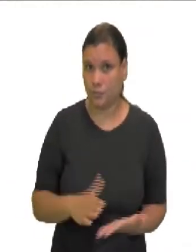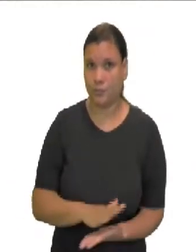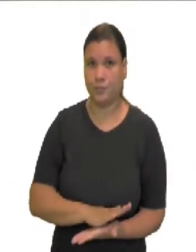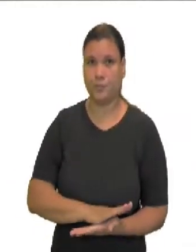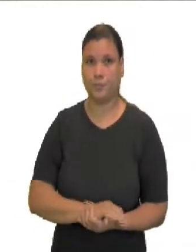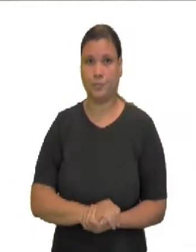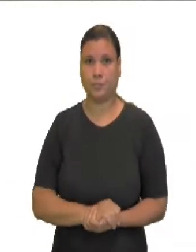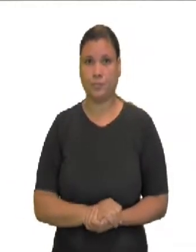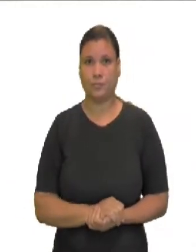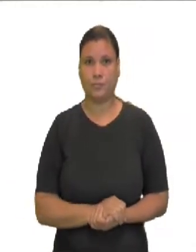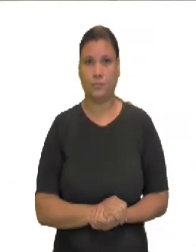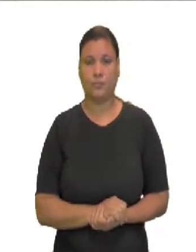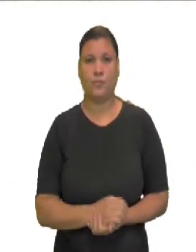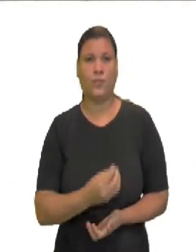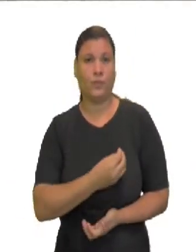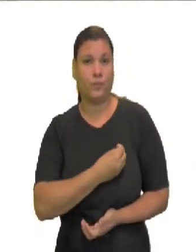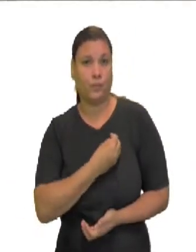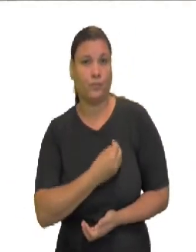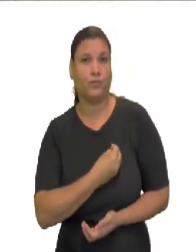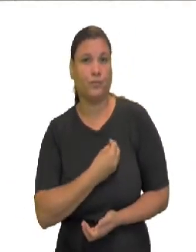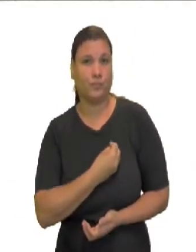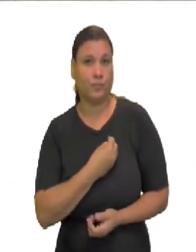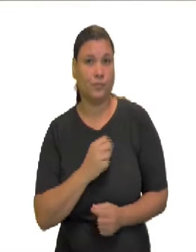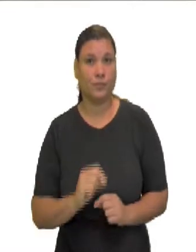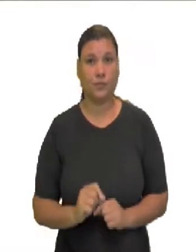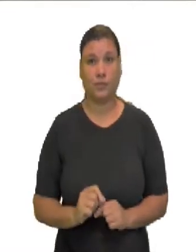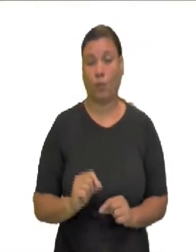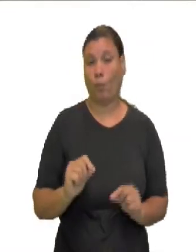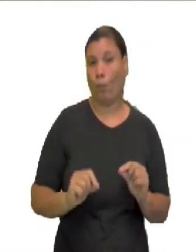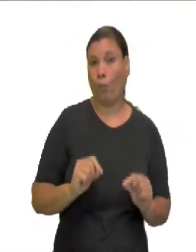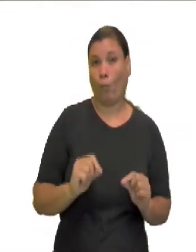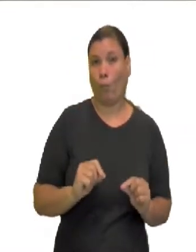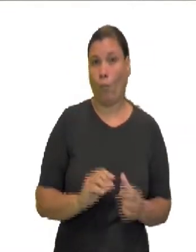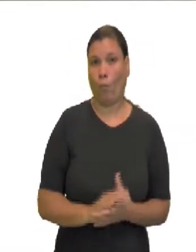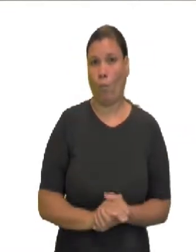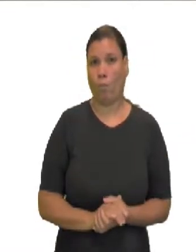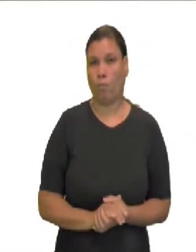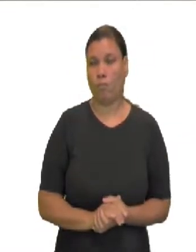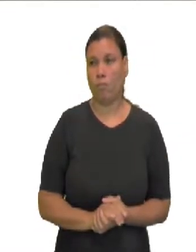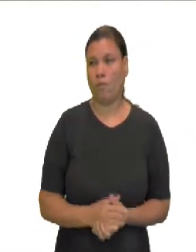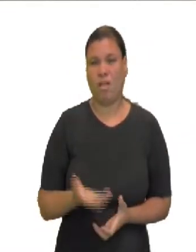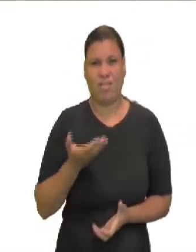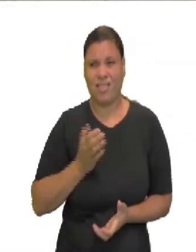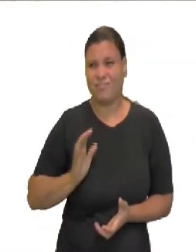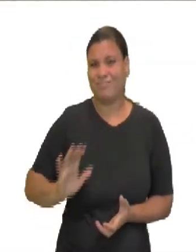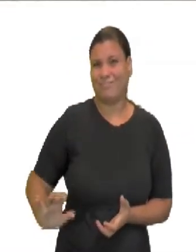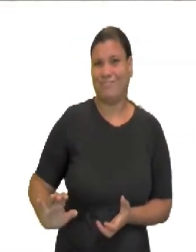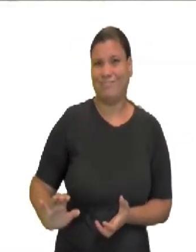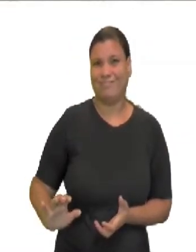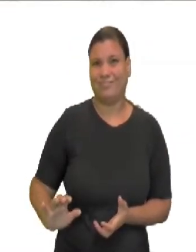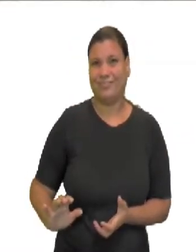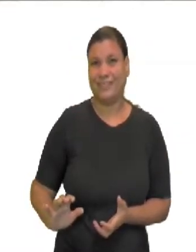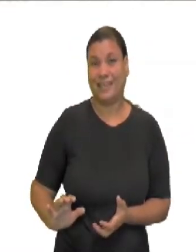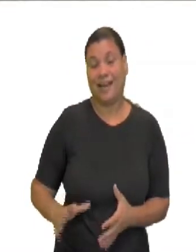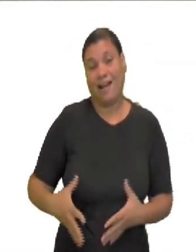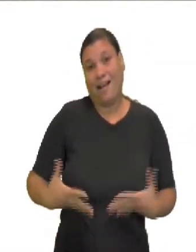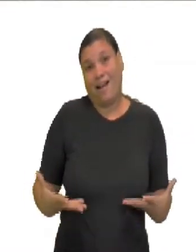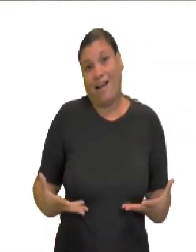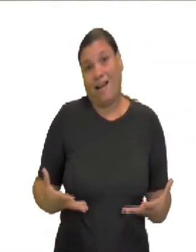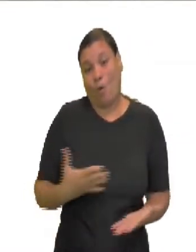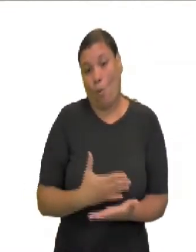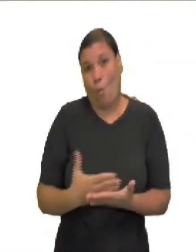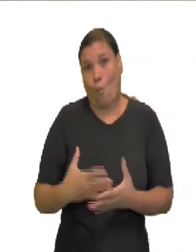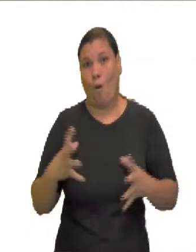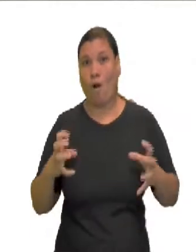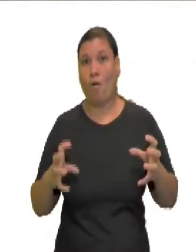viver essas imposições de maneiras muito complicadas para todos